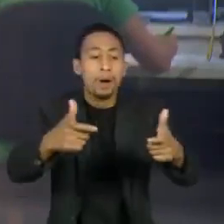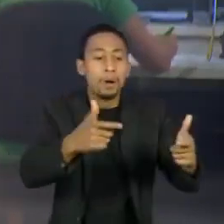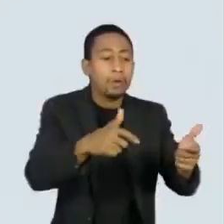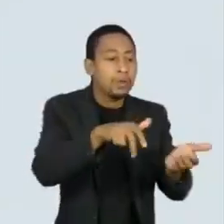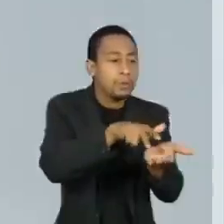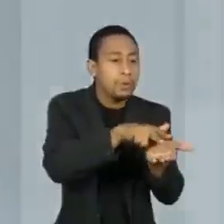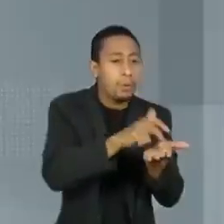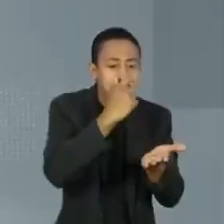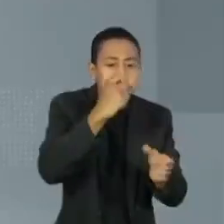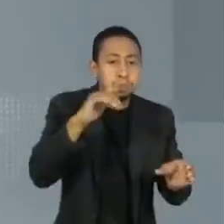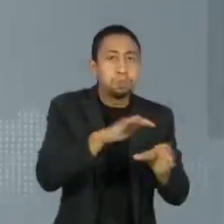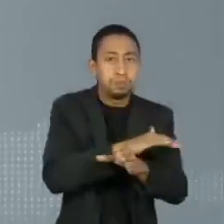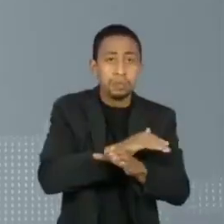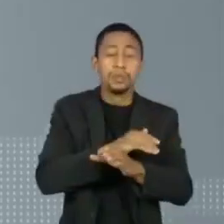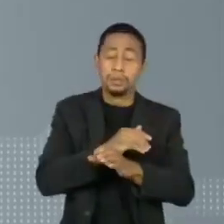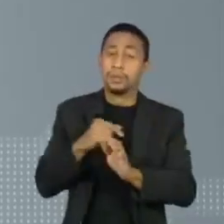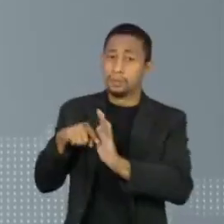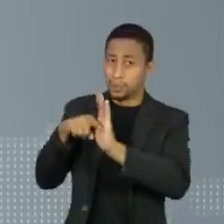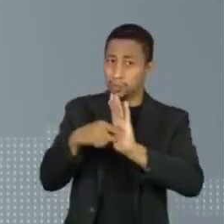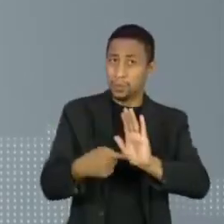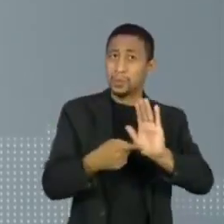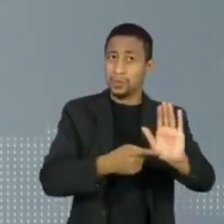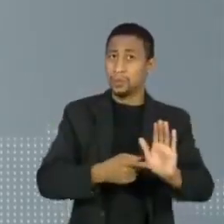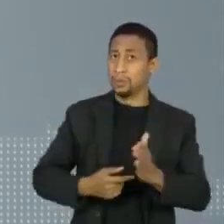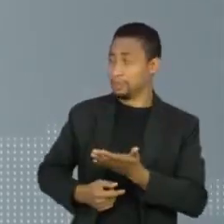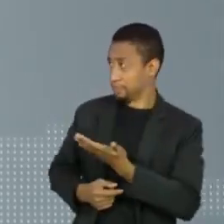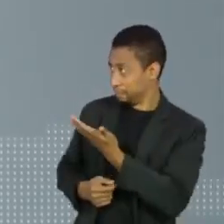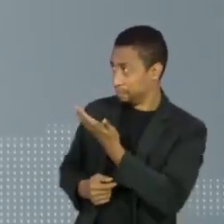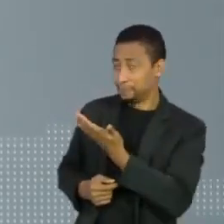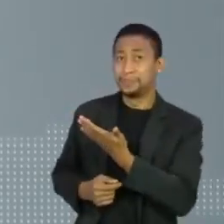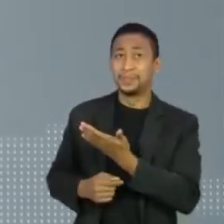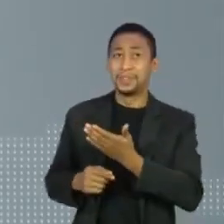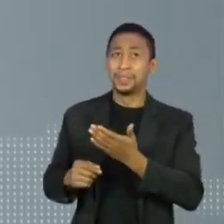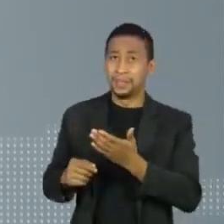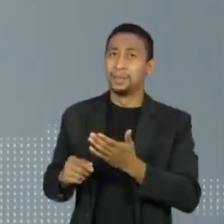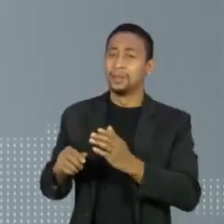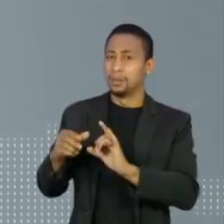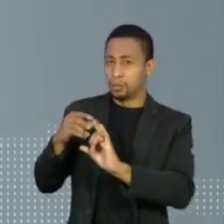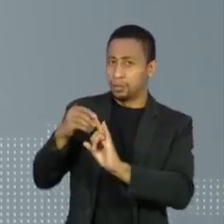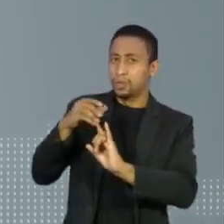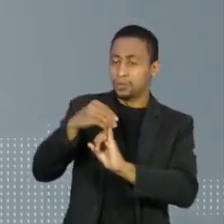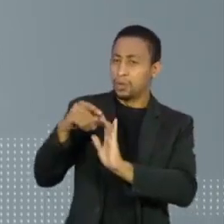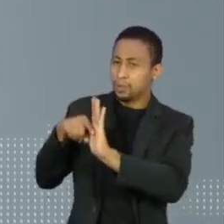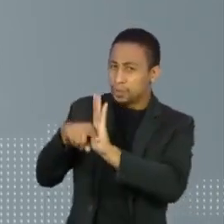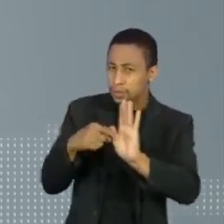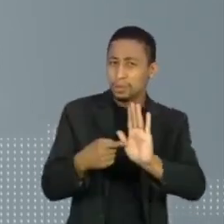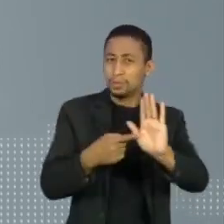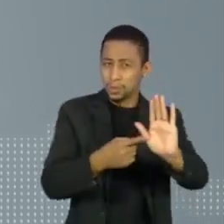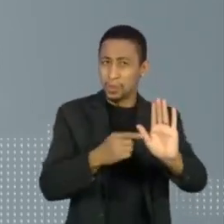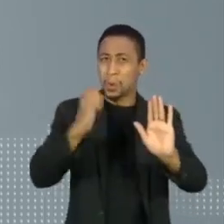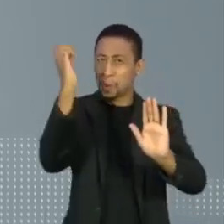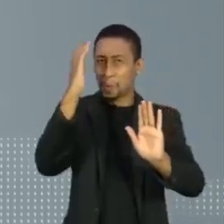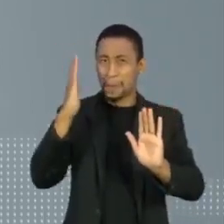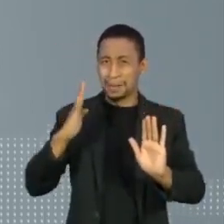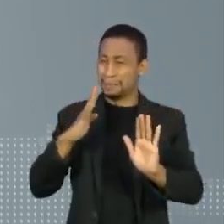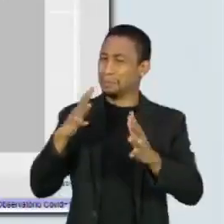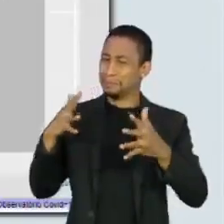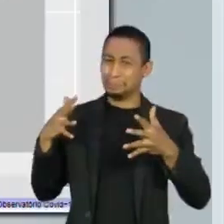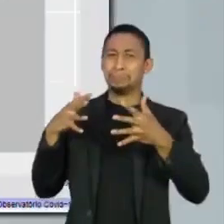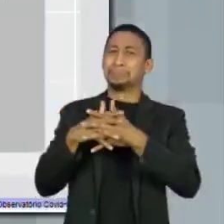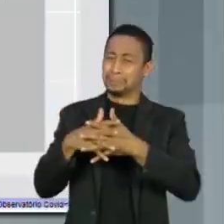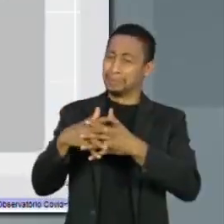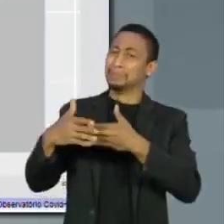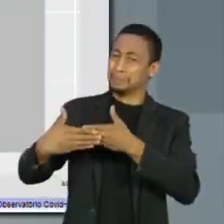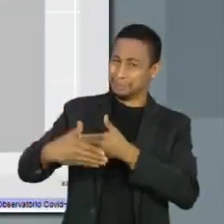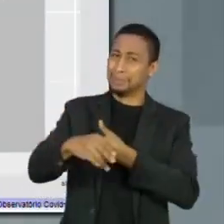UTIs. Segundo o Boletim Observatório Covid-19 da Fiocruz, o Brasil está próximo ou diante de uma catástrofe.